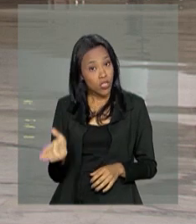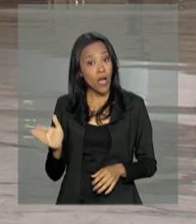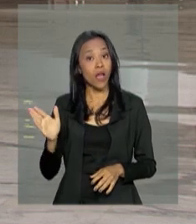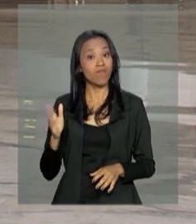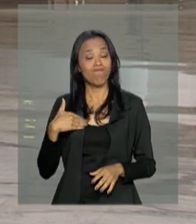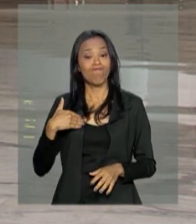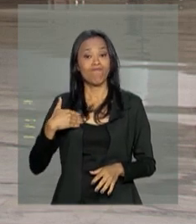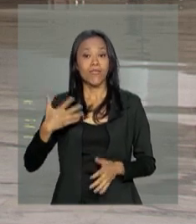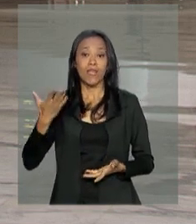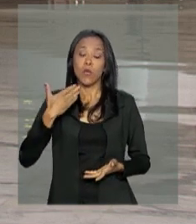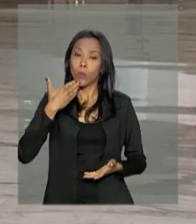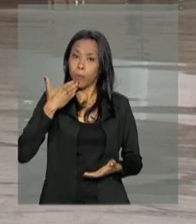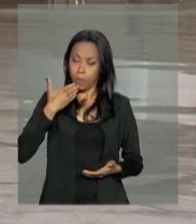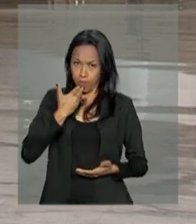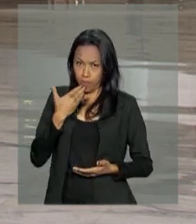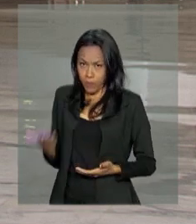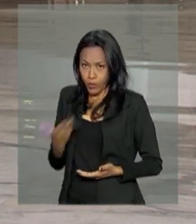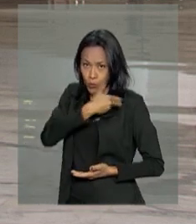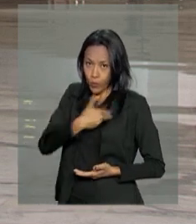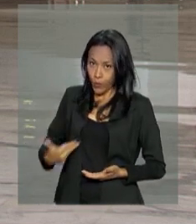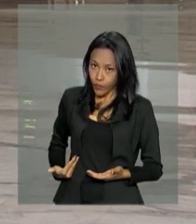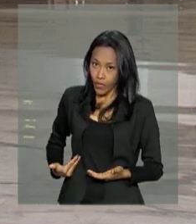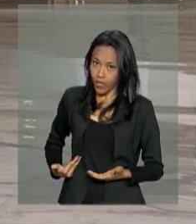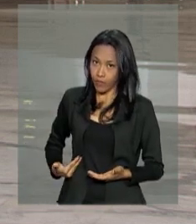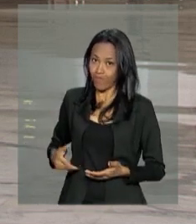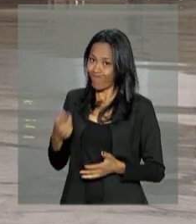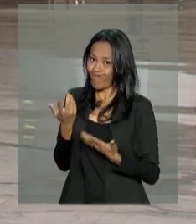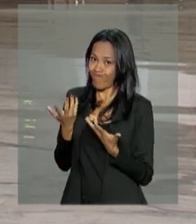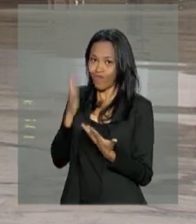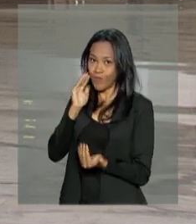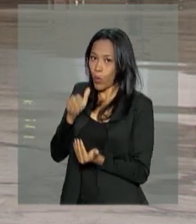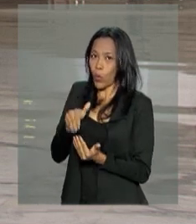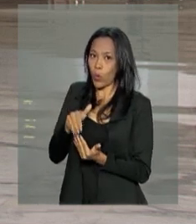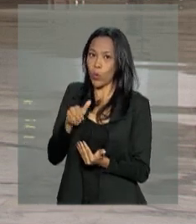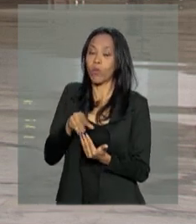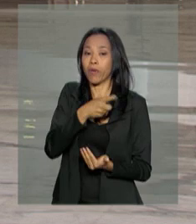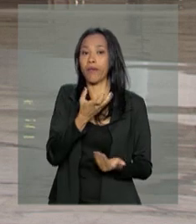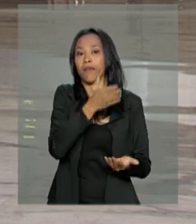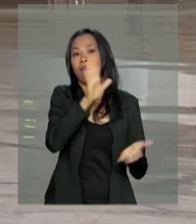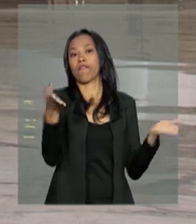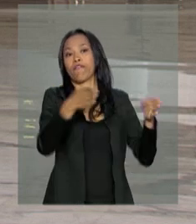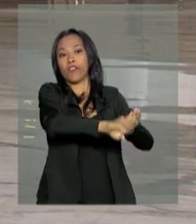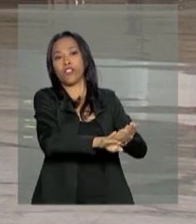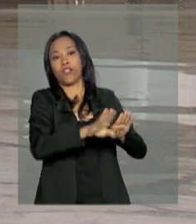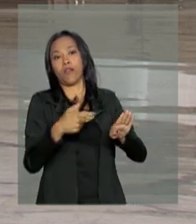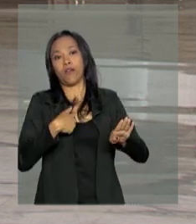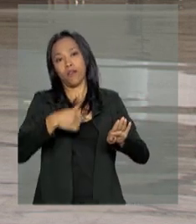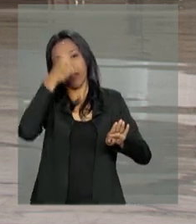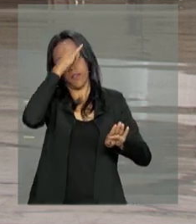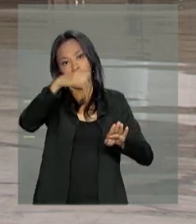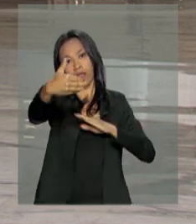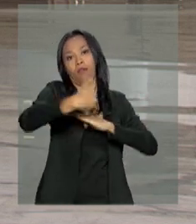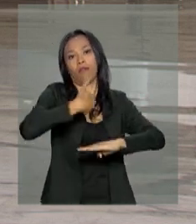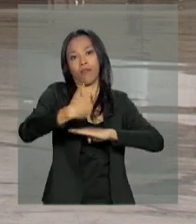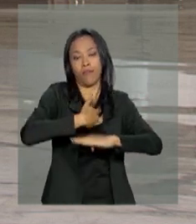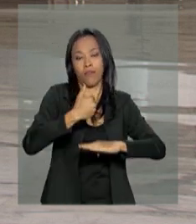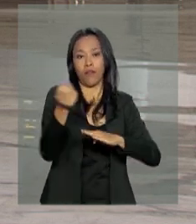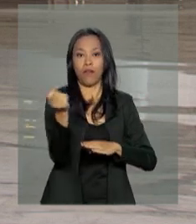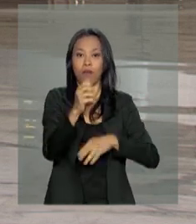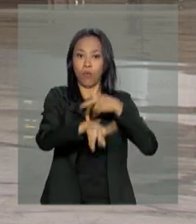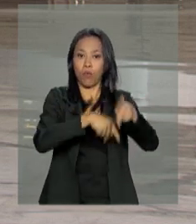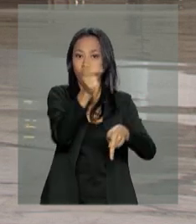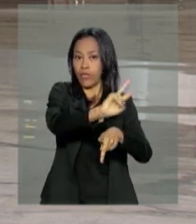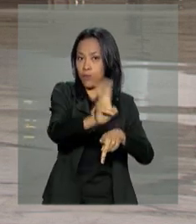do governo de Roraima pra fechar a fronteira do Estado com a Venezuela e limitar a entrada de venezuelanos no país.